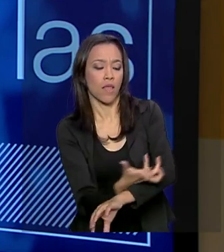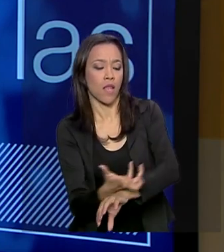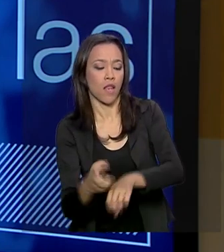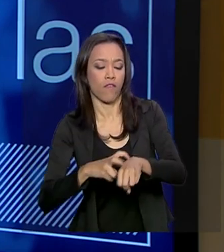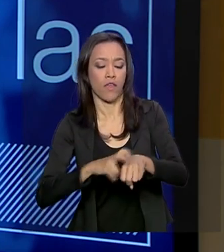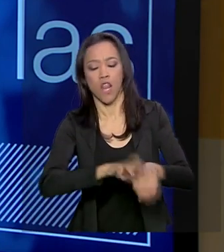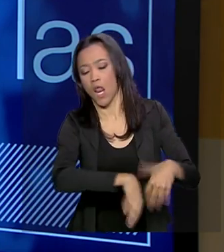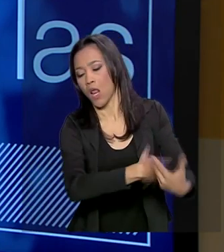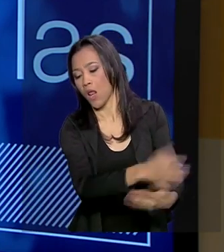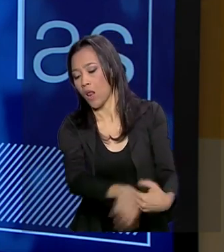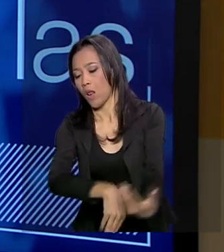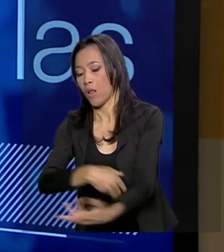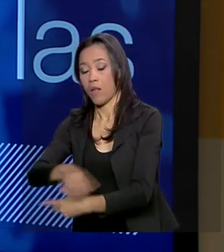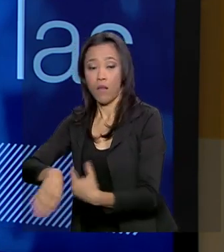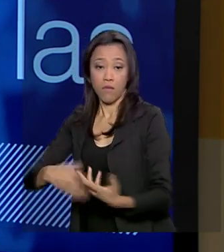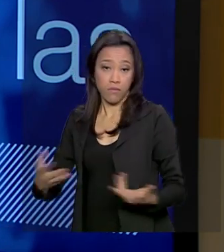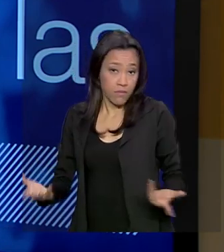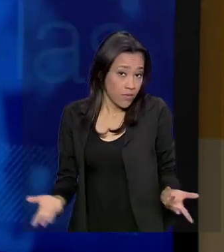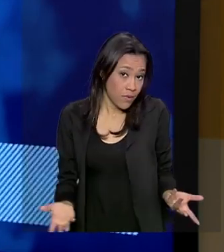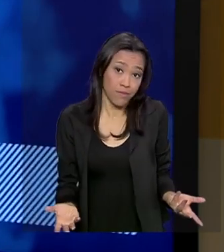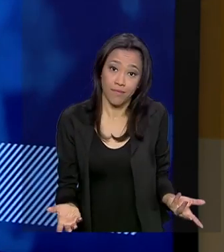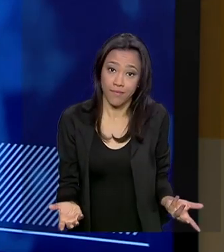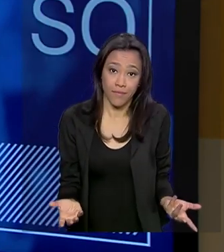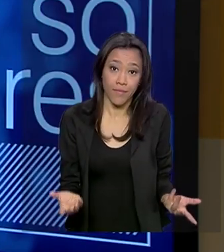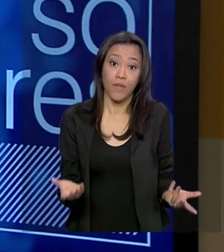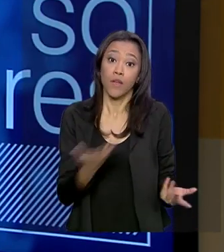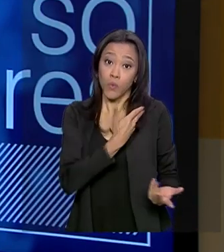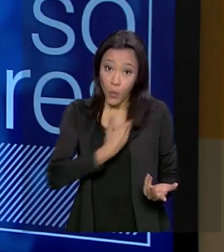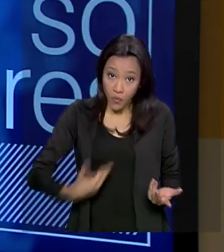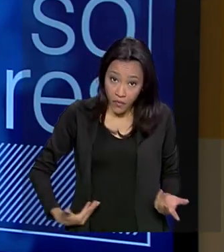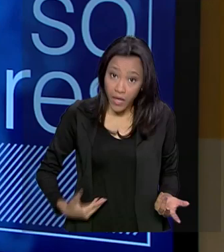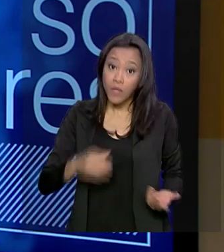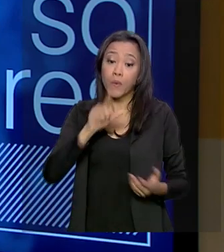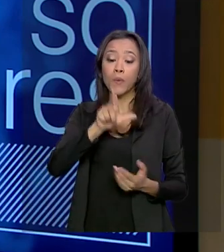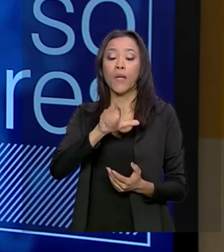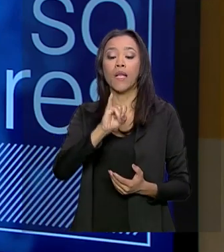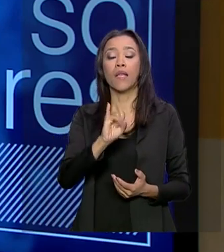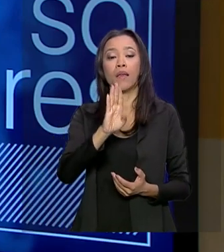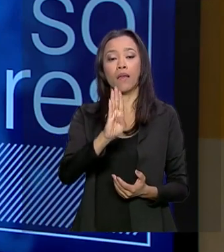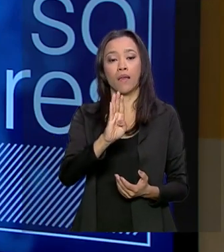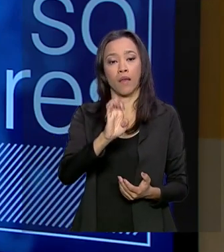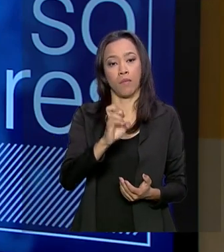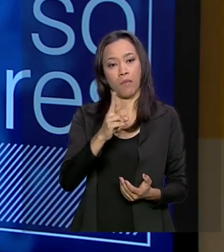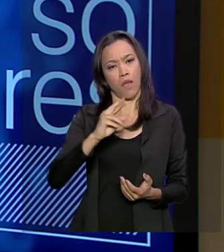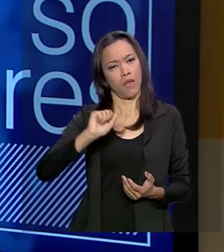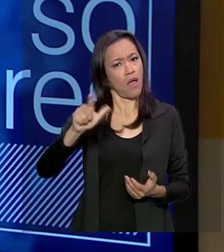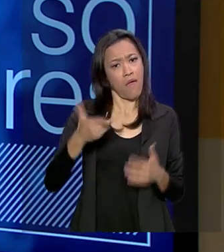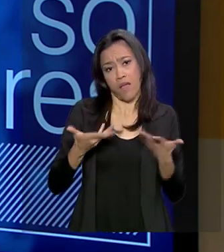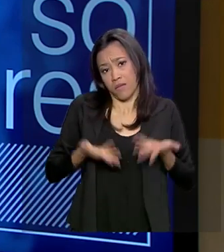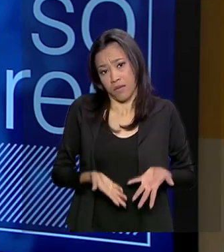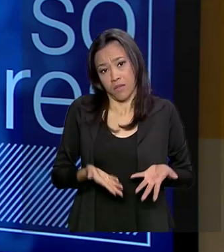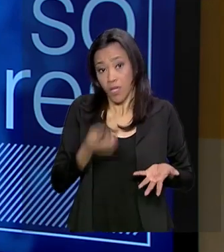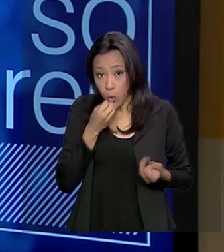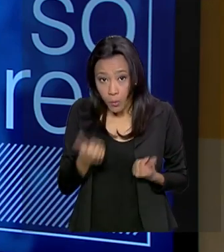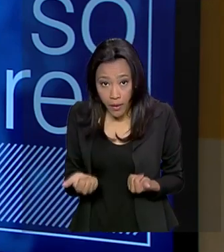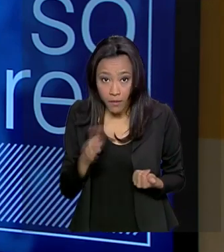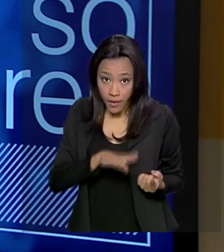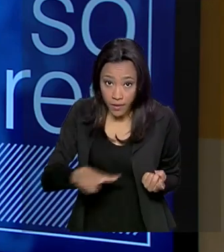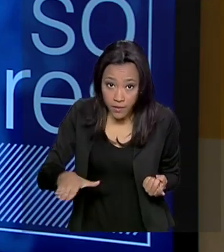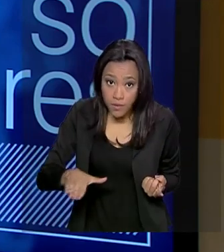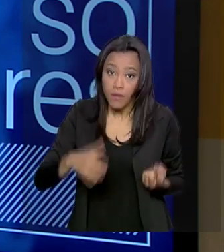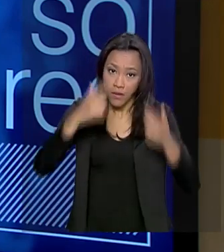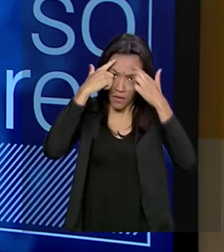emanada ao sol. Então, num governo liberal, é isso. Está tudo bem com a criança? Está se